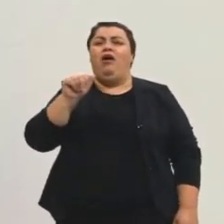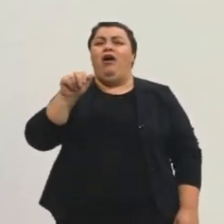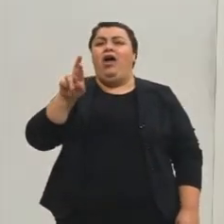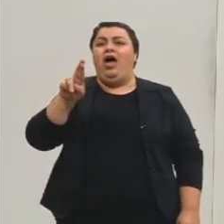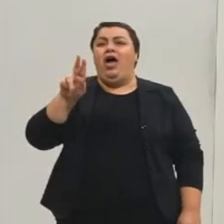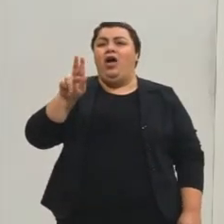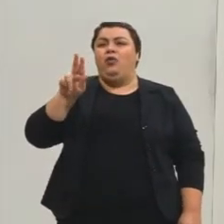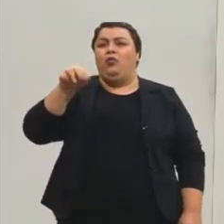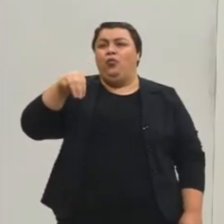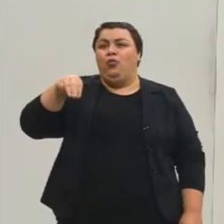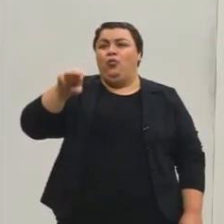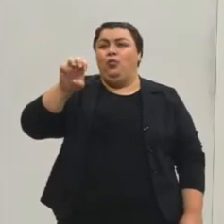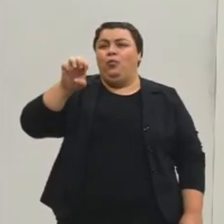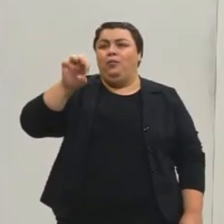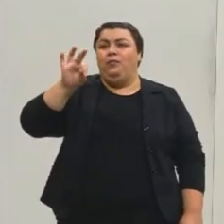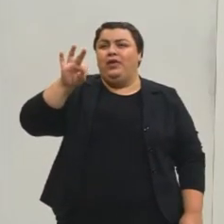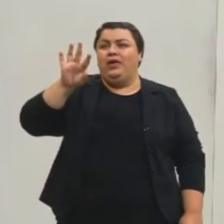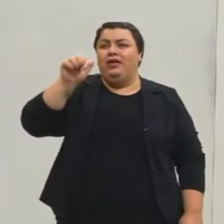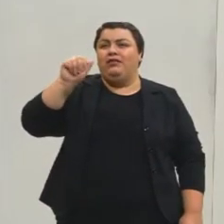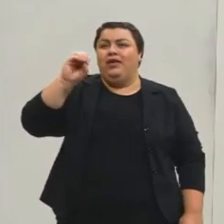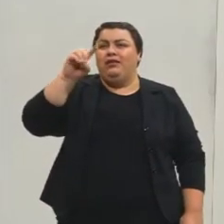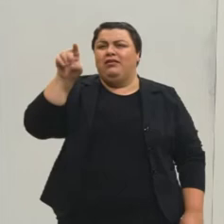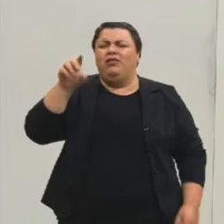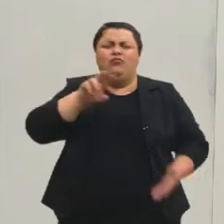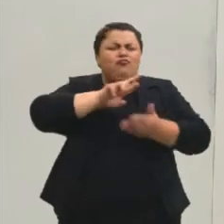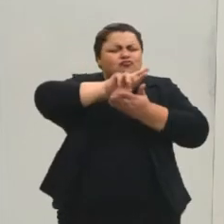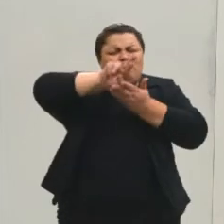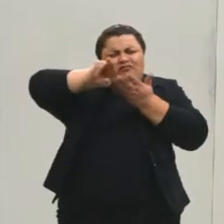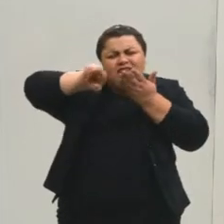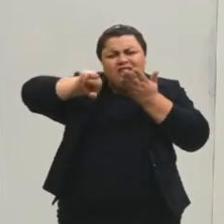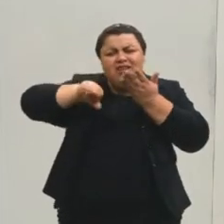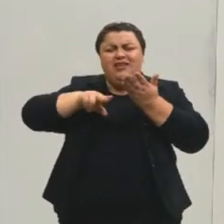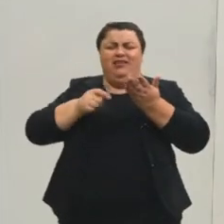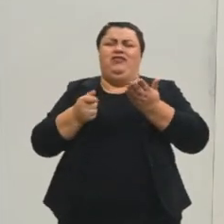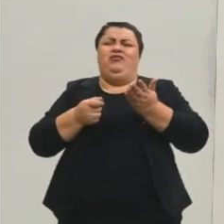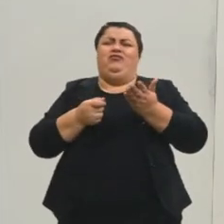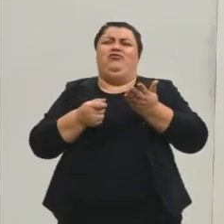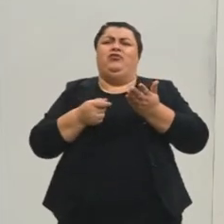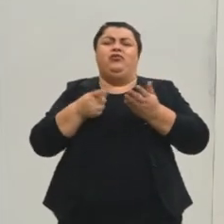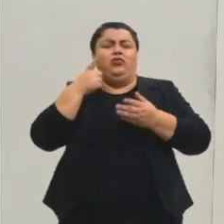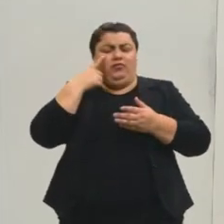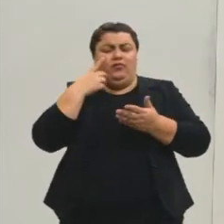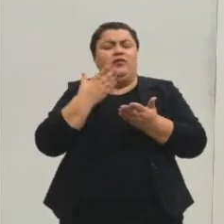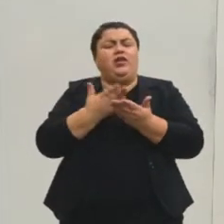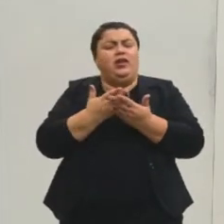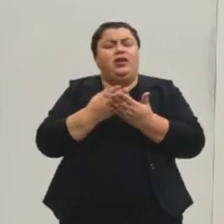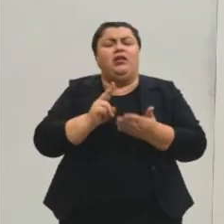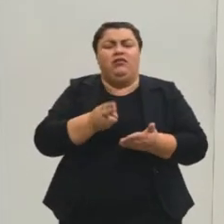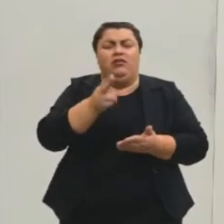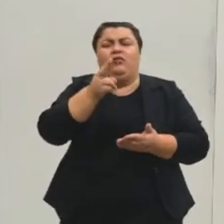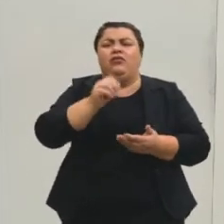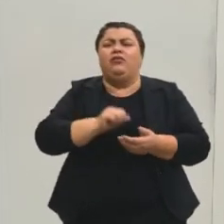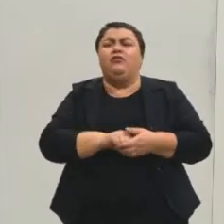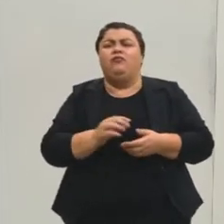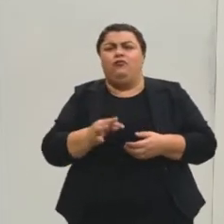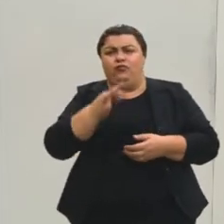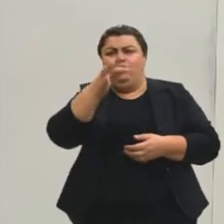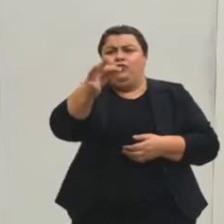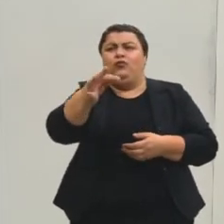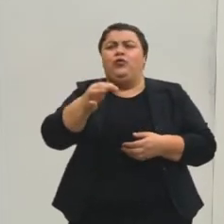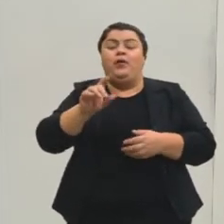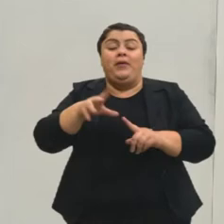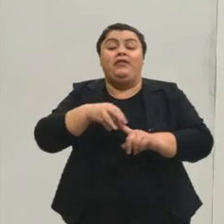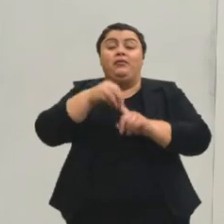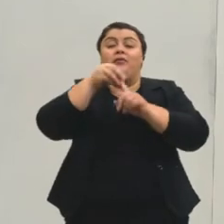argumentação. Então, tem várias formas de argumentar, várias, que a gente vai ver aqui no decorrer das aulas, tá? Mas o que que é a